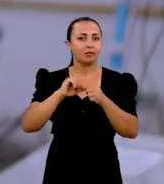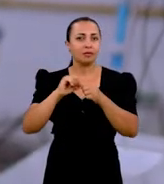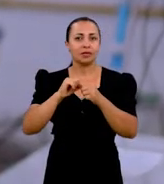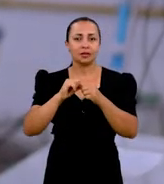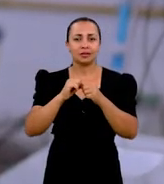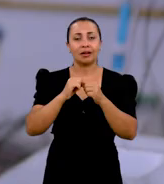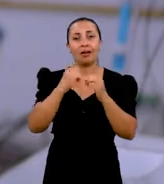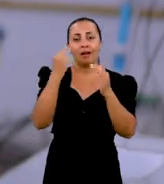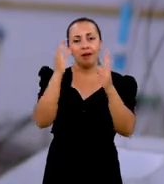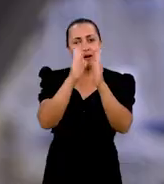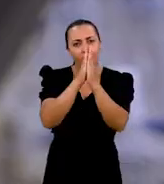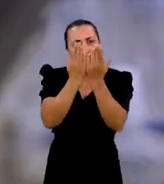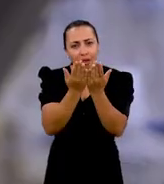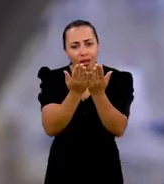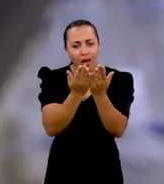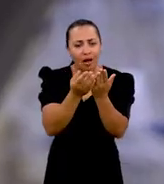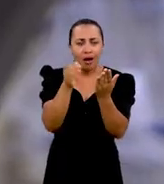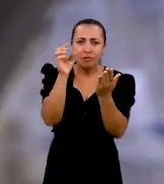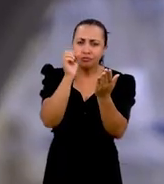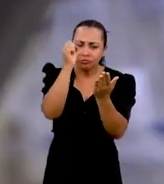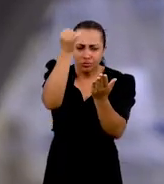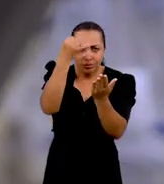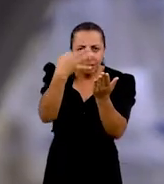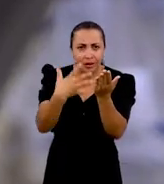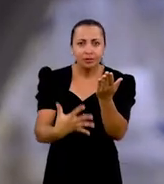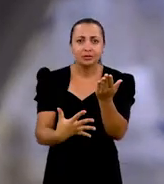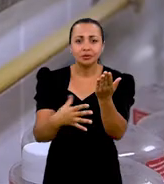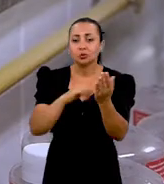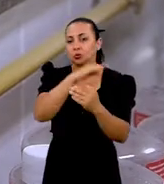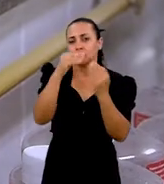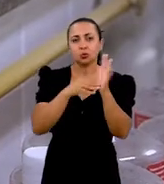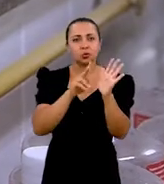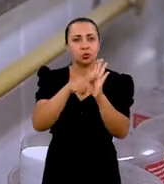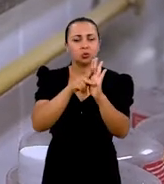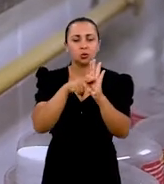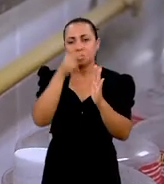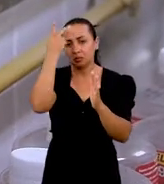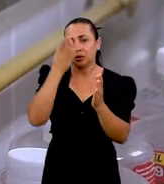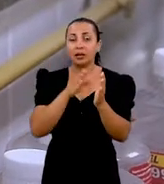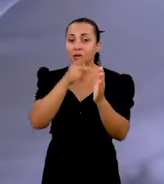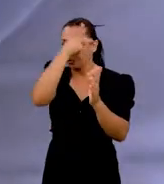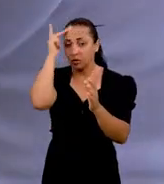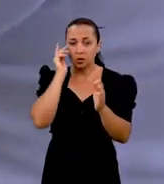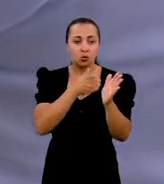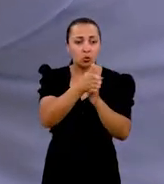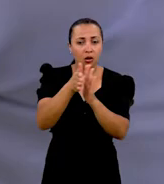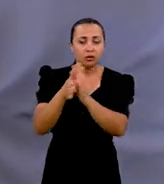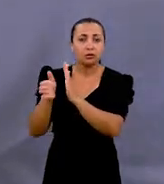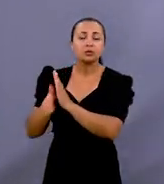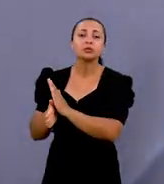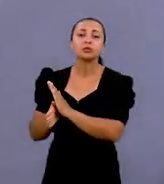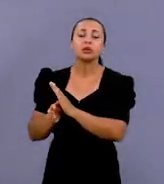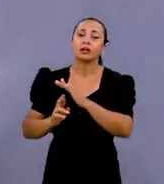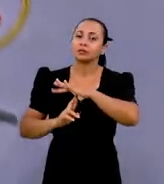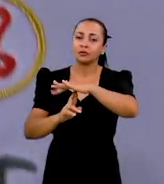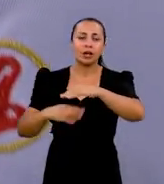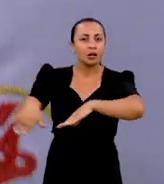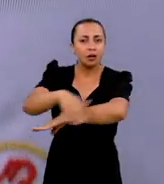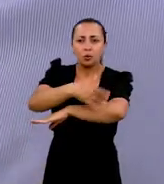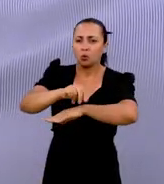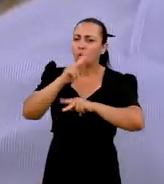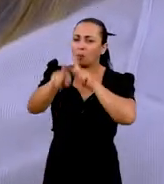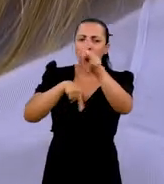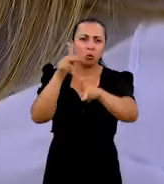pesquisa foi elaborar a cartilha, né? No final, para dar como resultado todo o projeto para as pessoas da feira, principalmente.